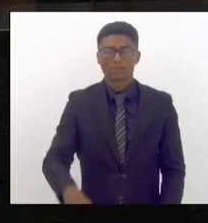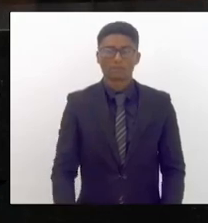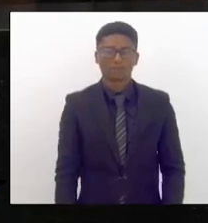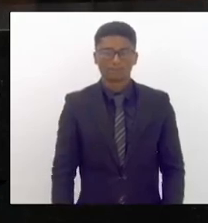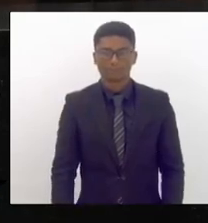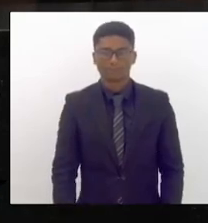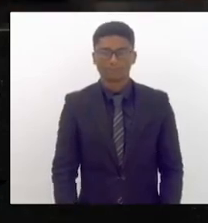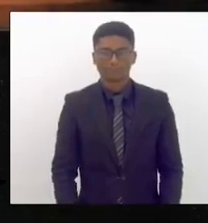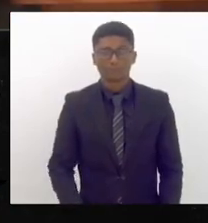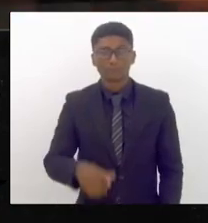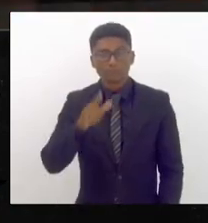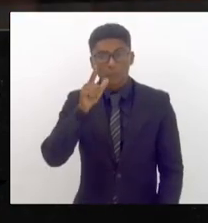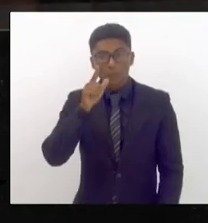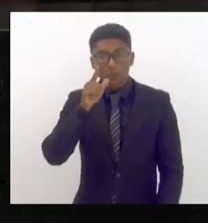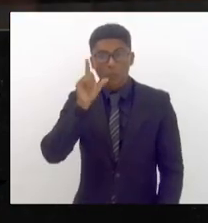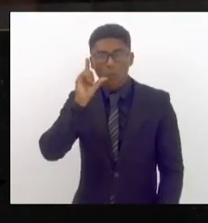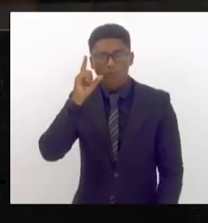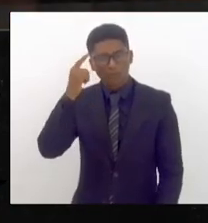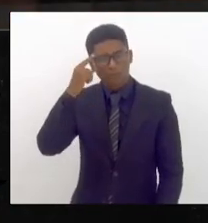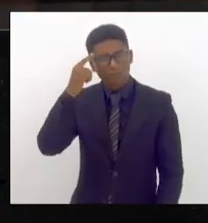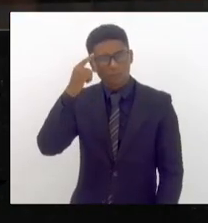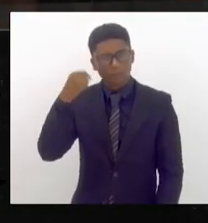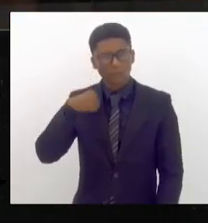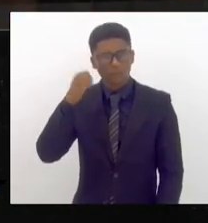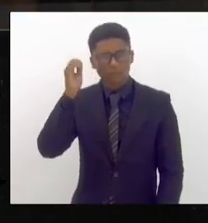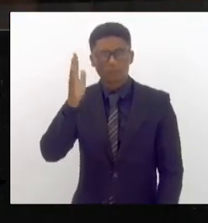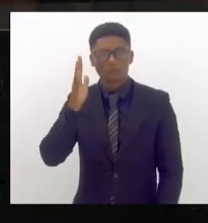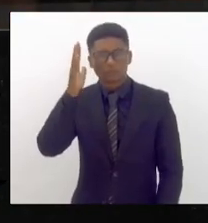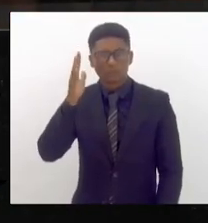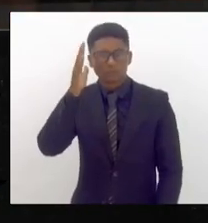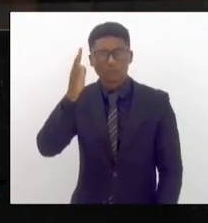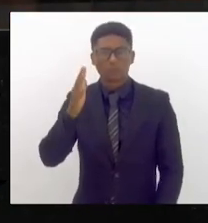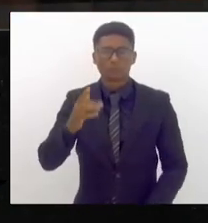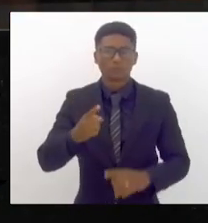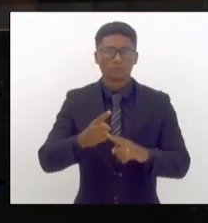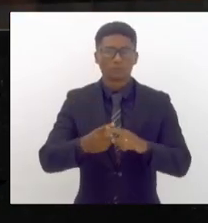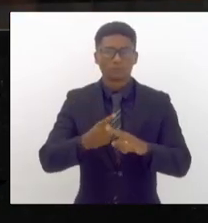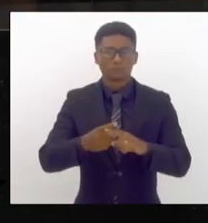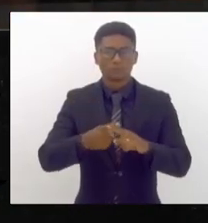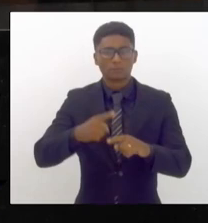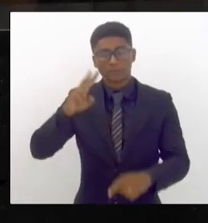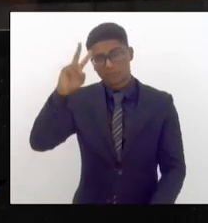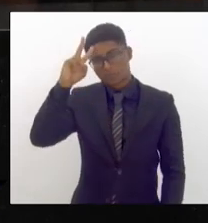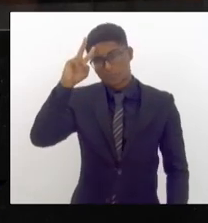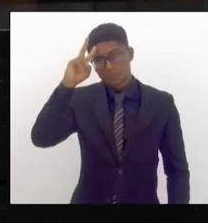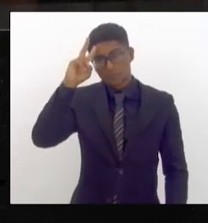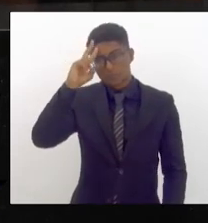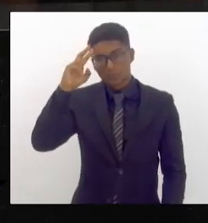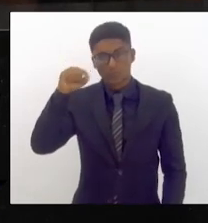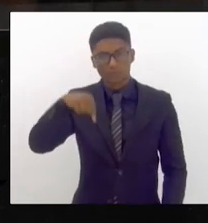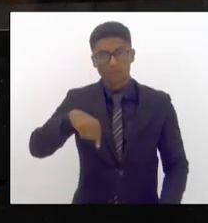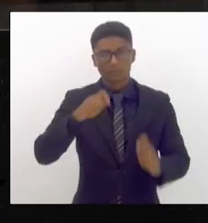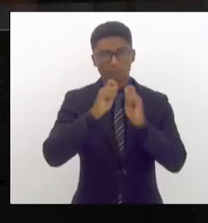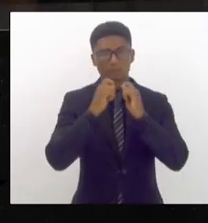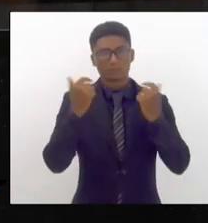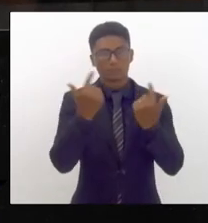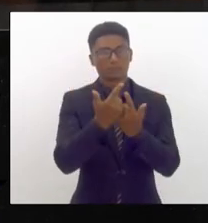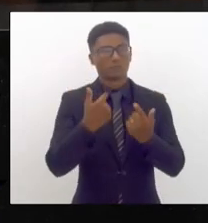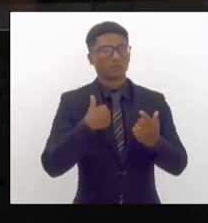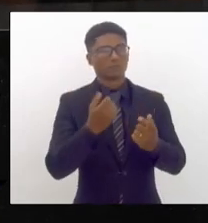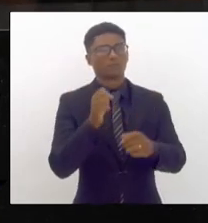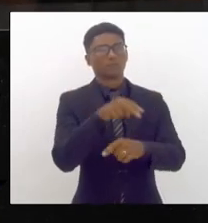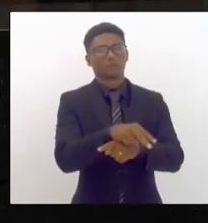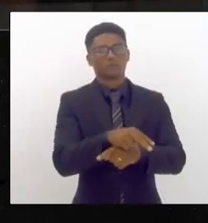ontem eu faria uso da palavra porque na segunda ao chegar a casa na